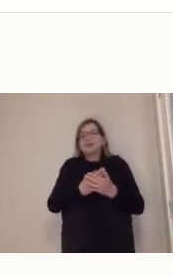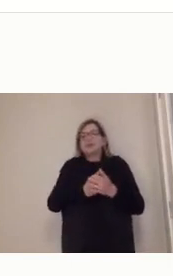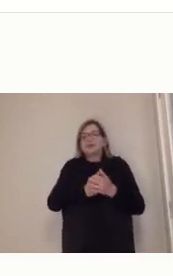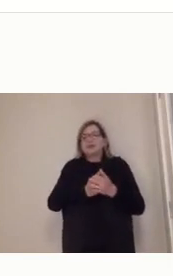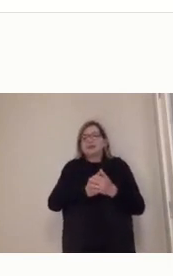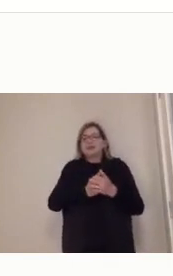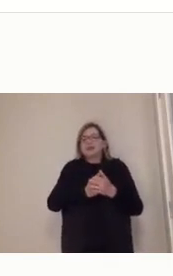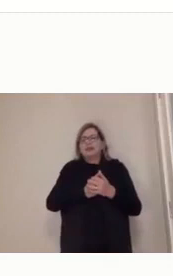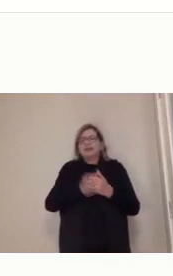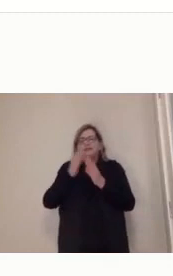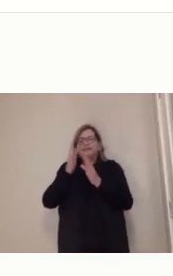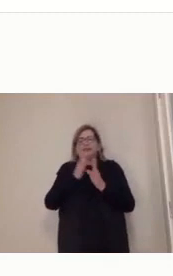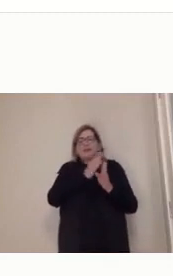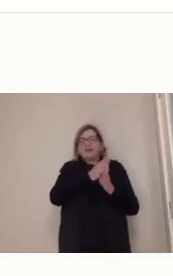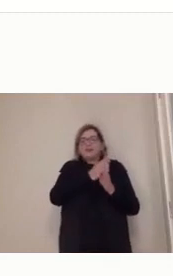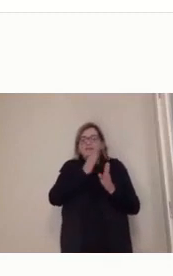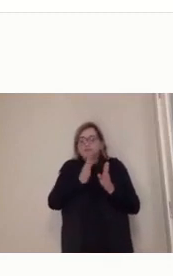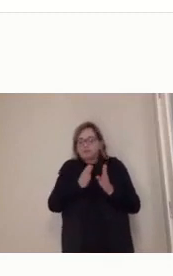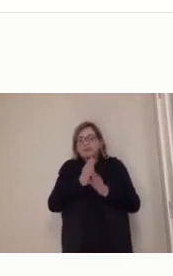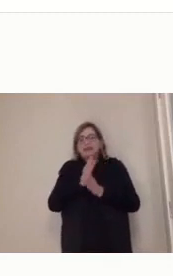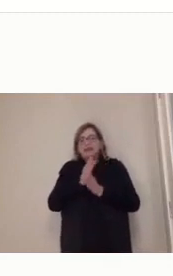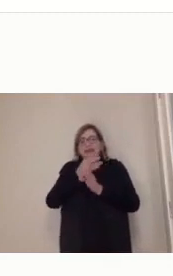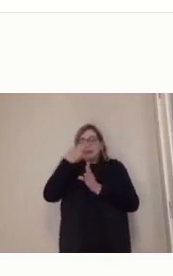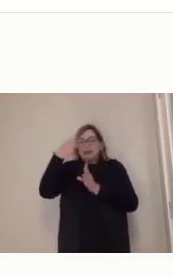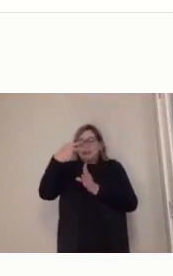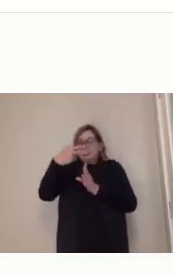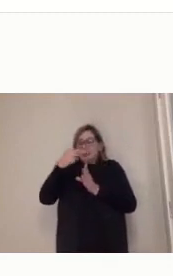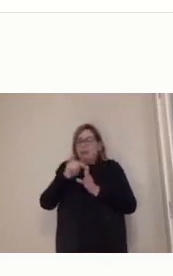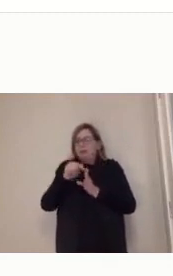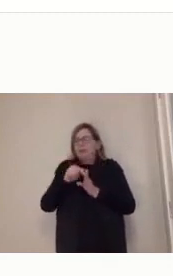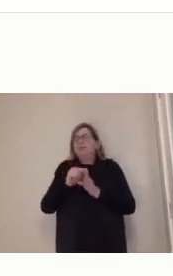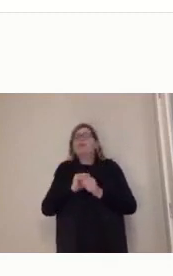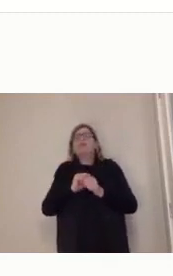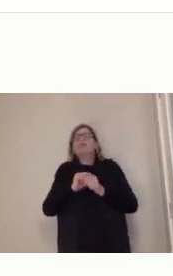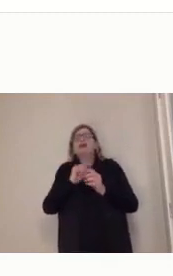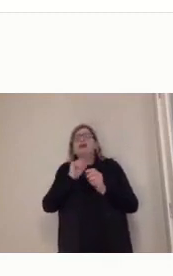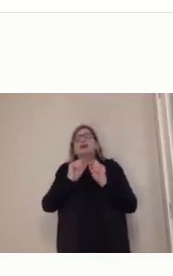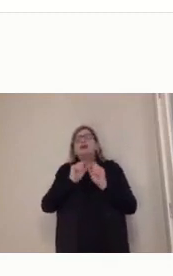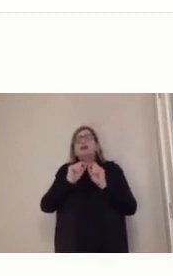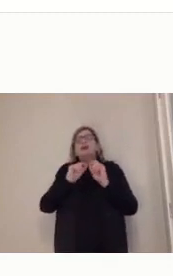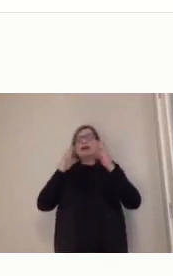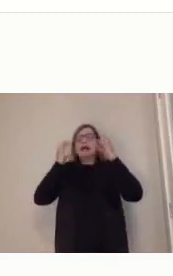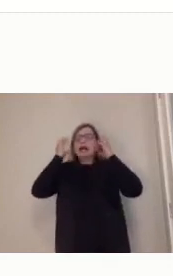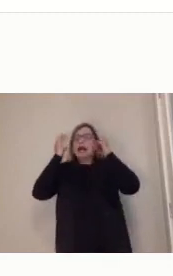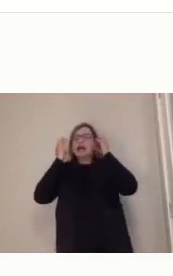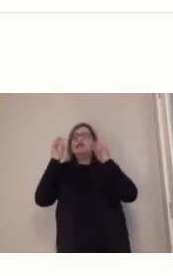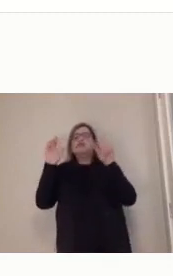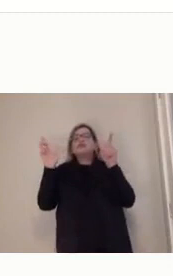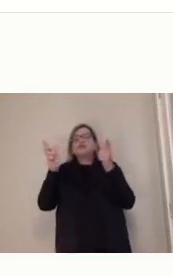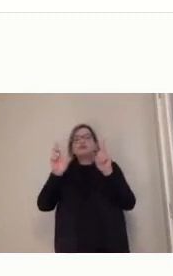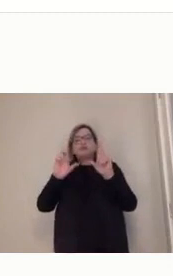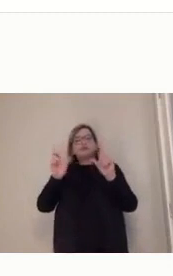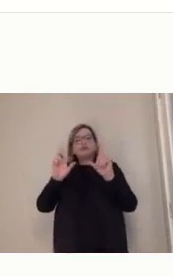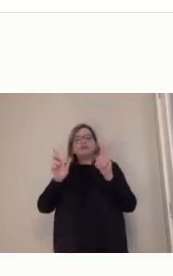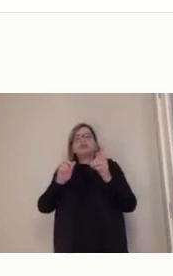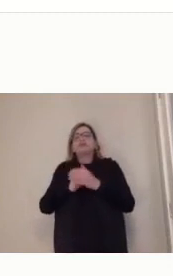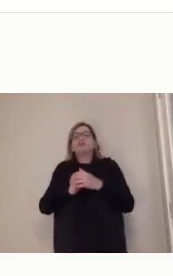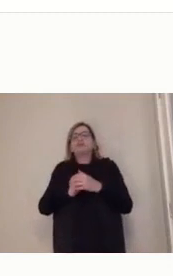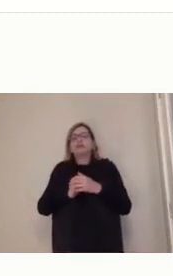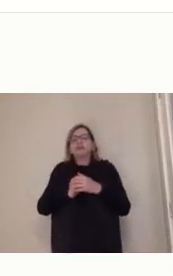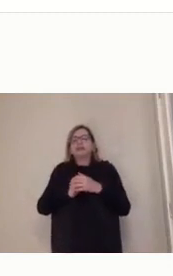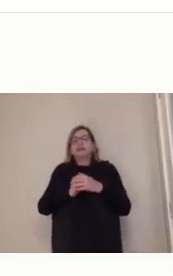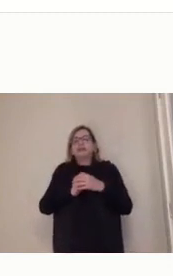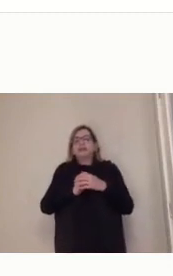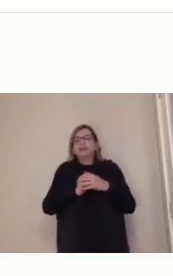ficou mais forte, que era a transmissão por rádio e TV, né? Então, a gente tem em 1921, né? Na Universidade de Salt Lake